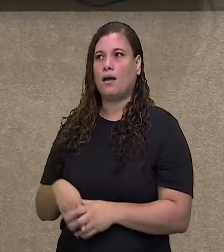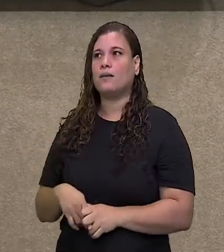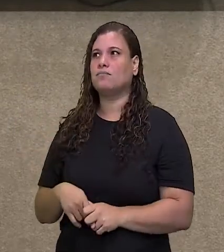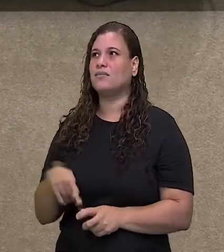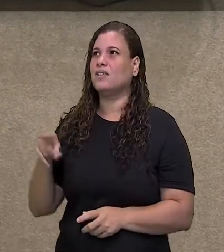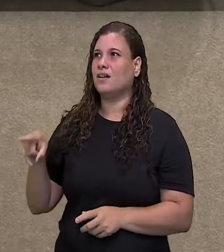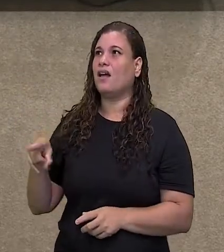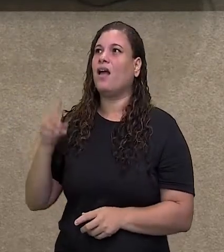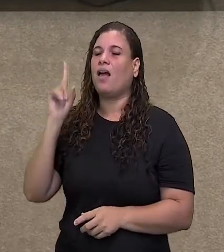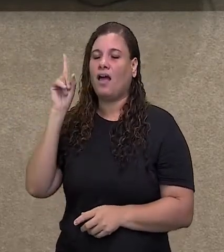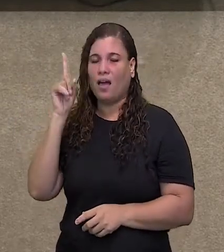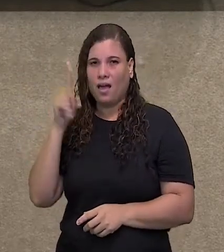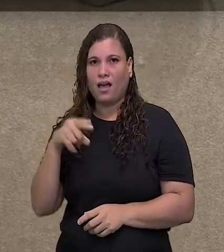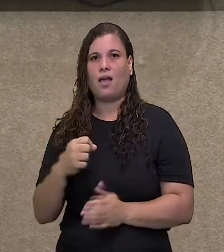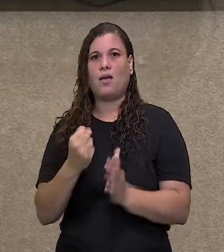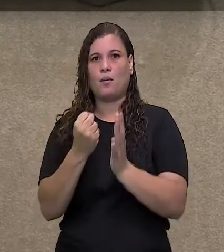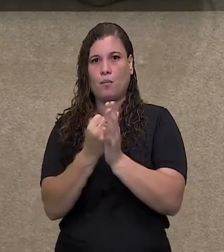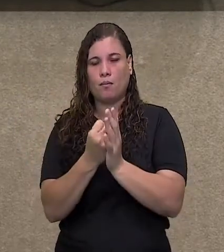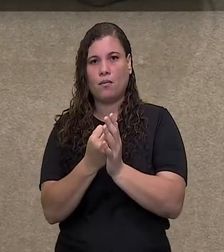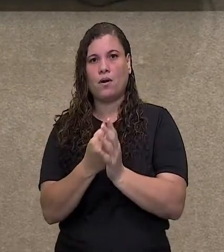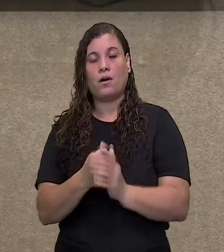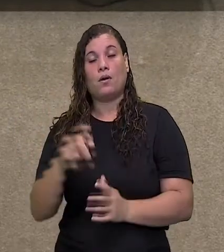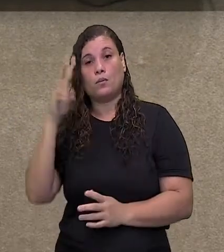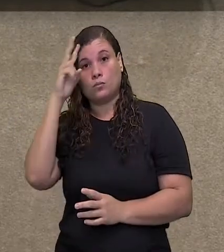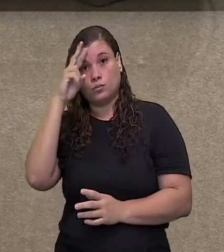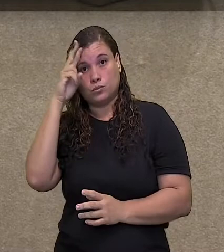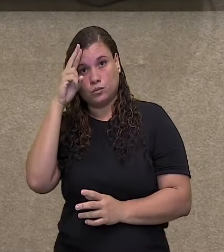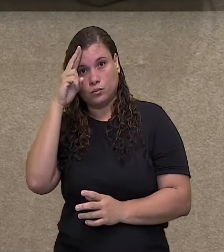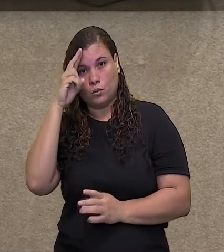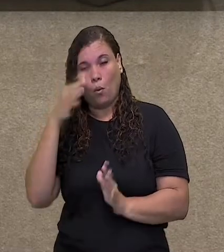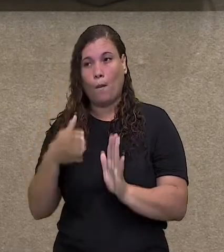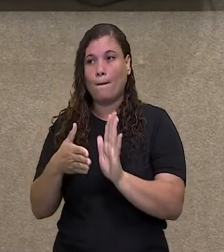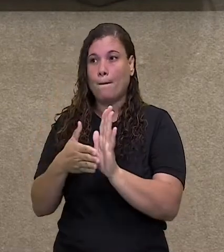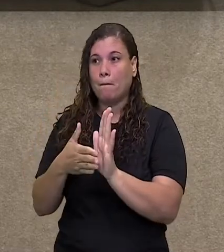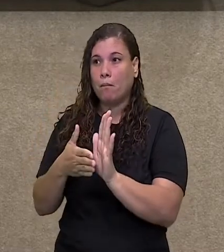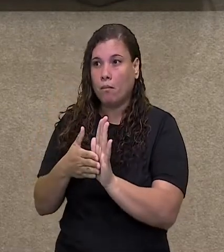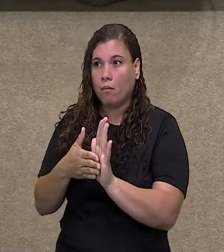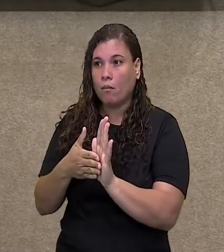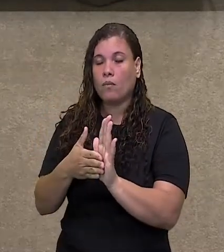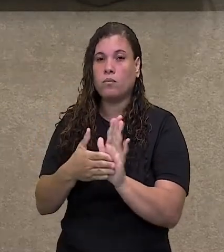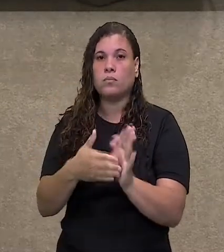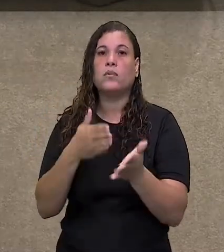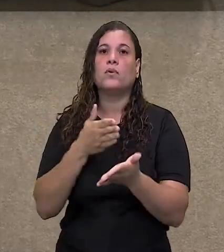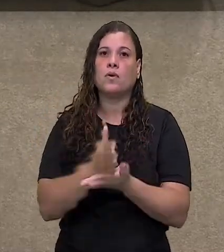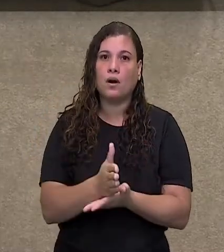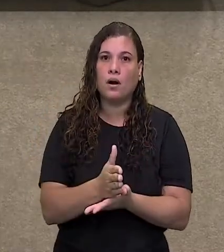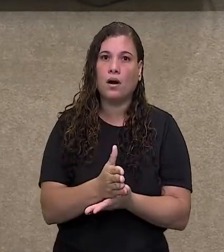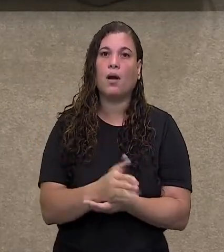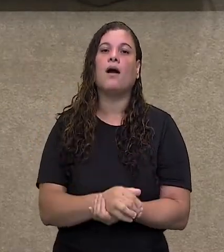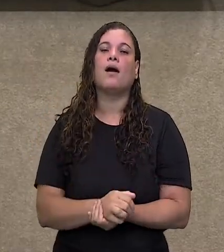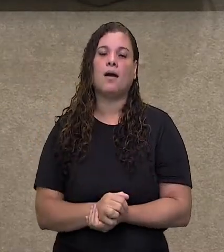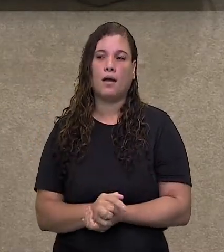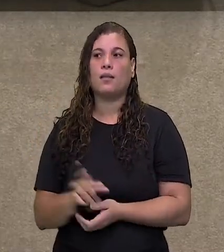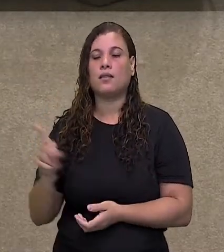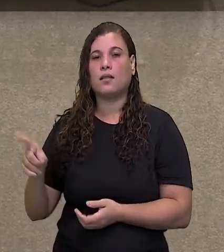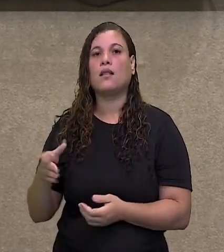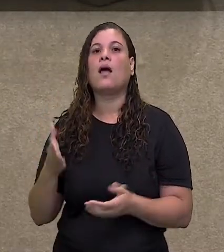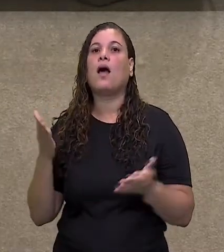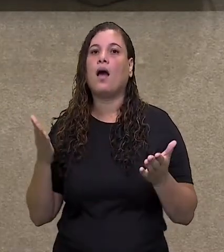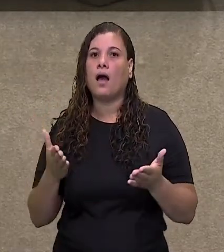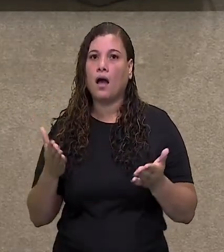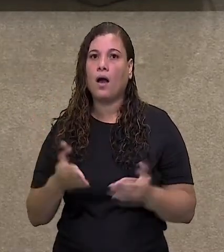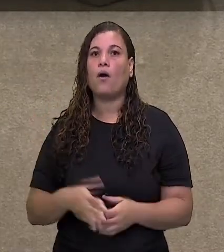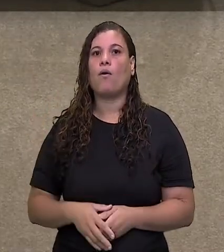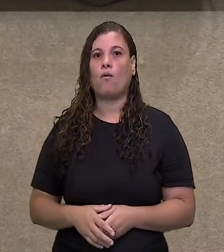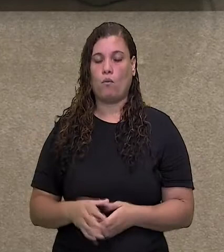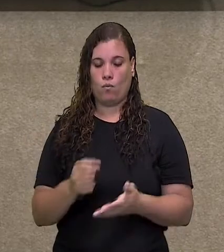açucareira era um patrimônio histórico de Governador Valadares. E aí sim, eles foram enviados para esse órgão